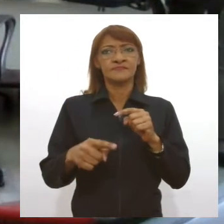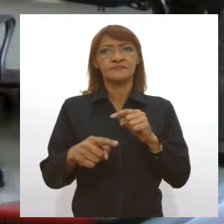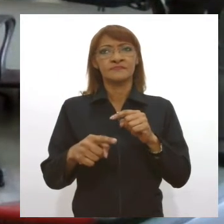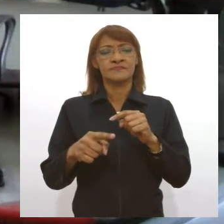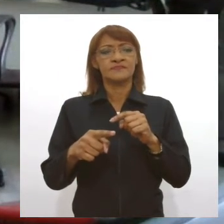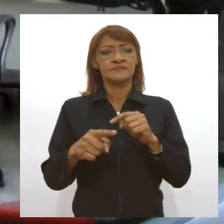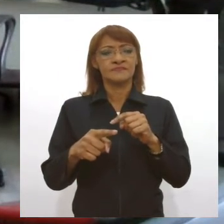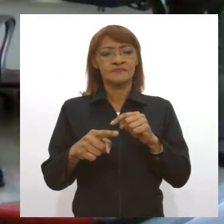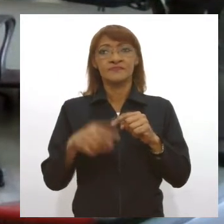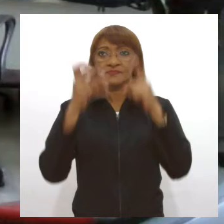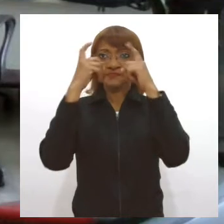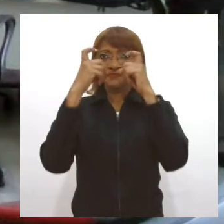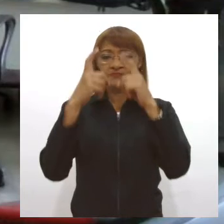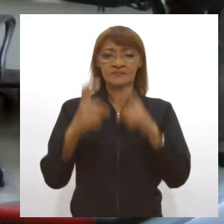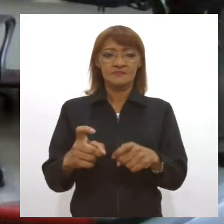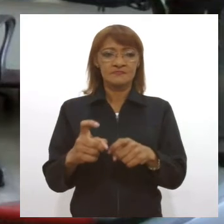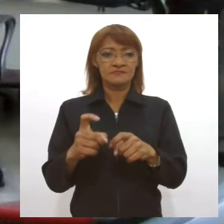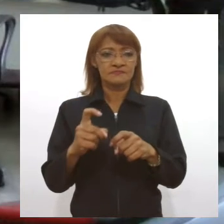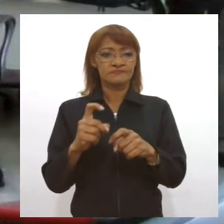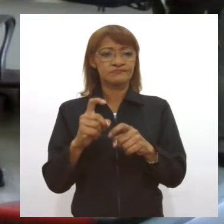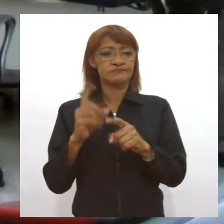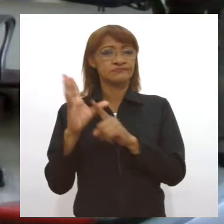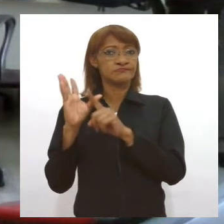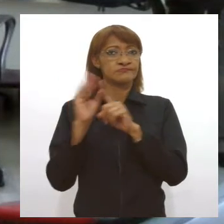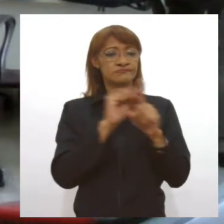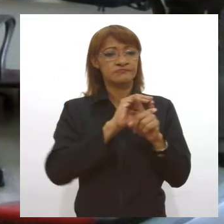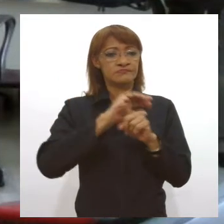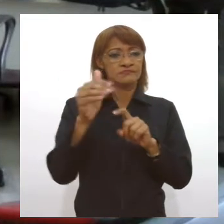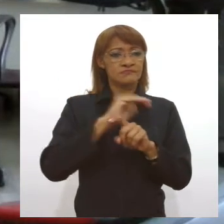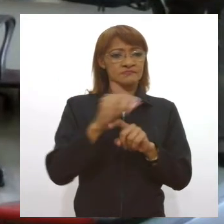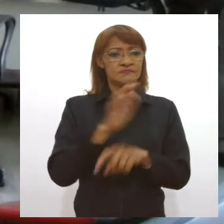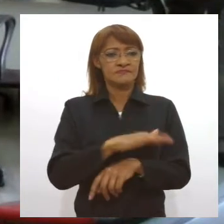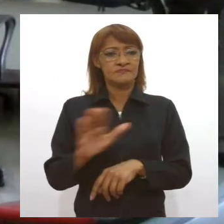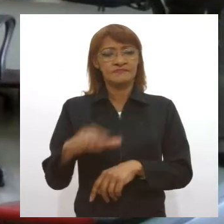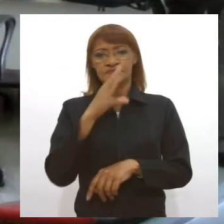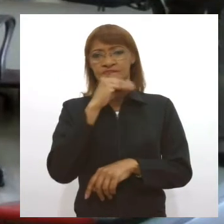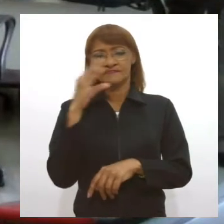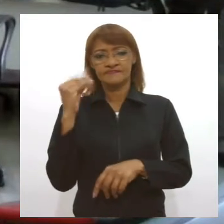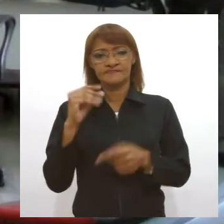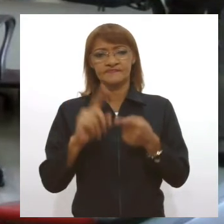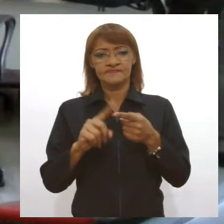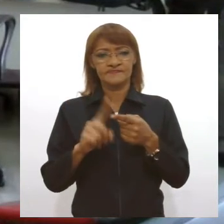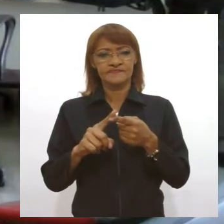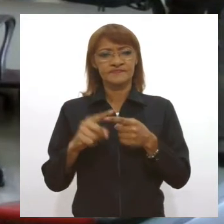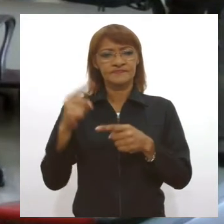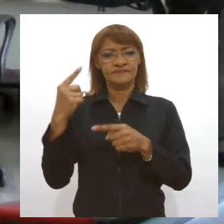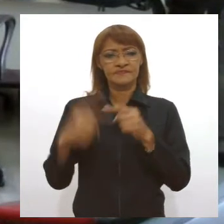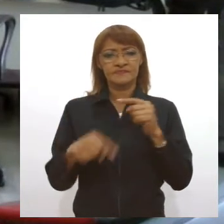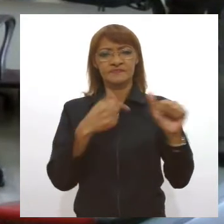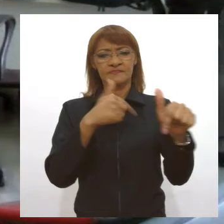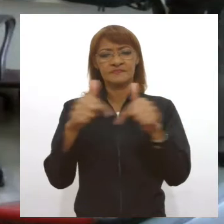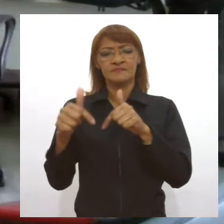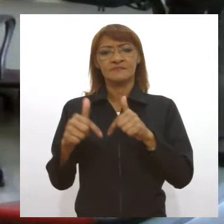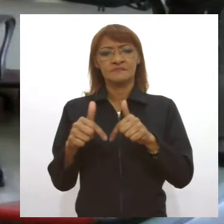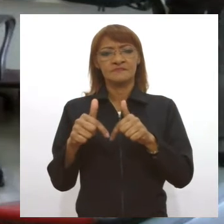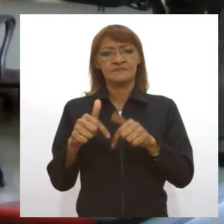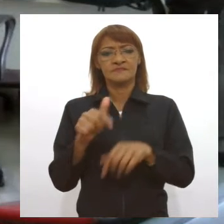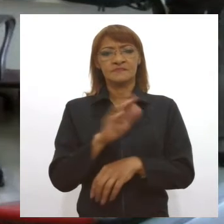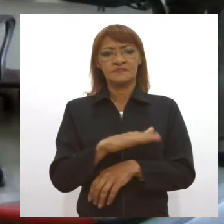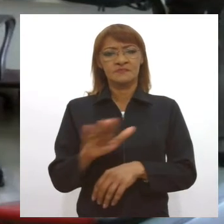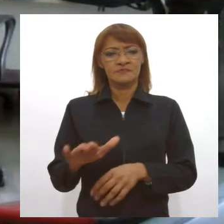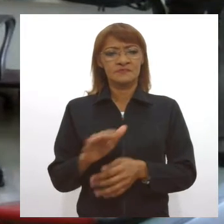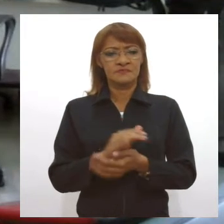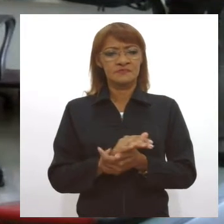e adolescentes. No evento também vai ser debatida a temática do combate ao trabalho infantil. O